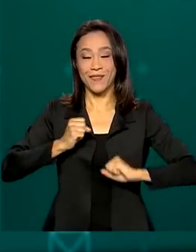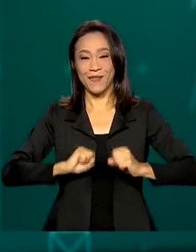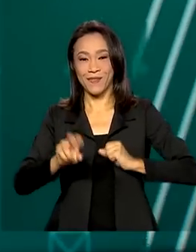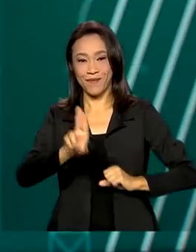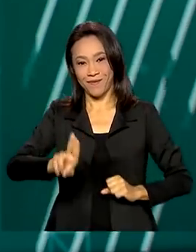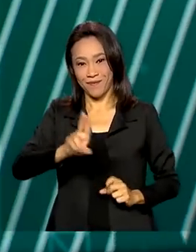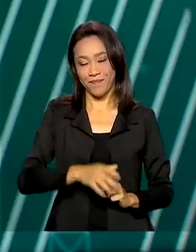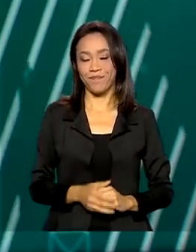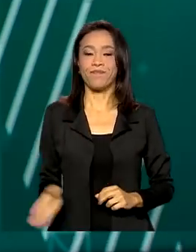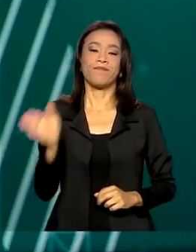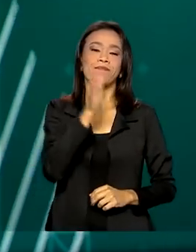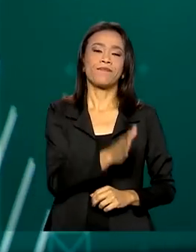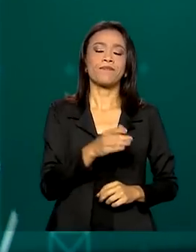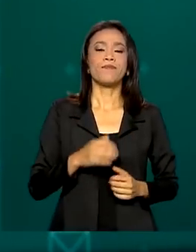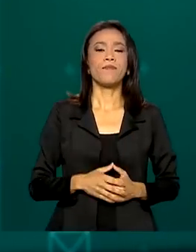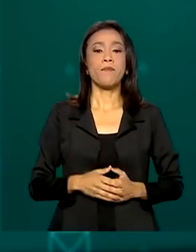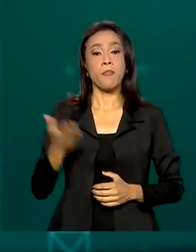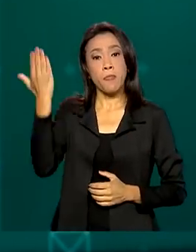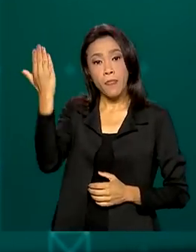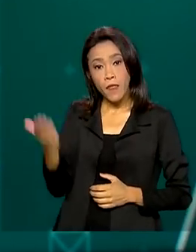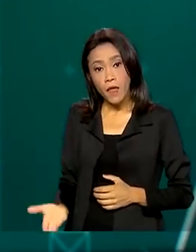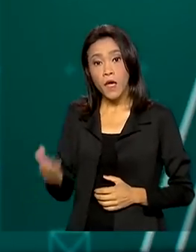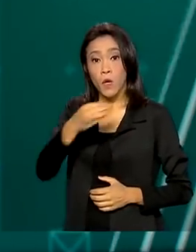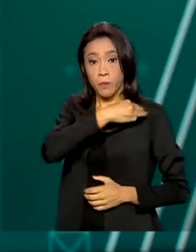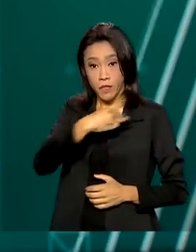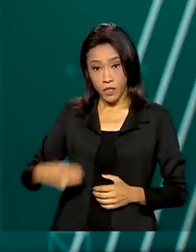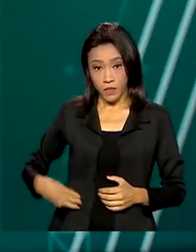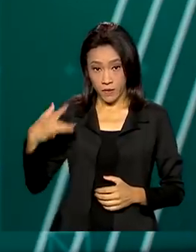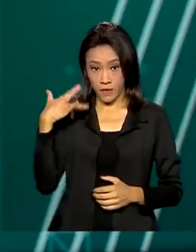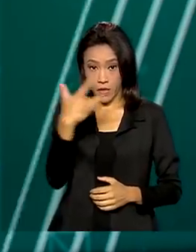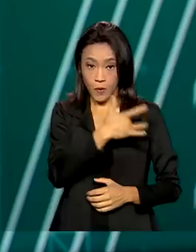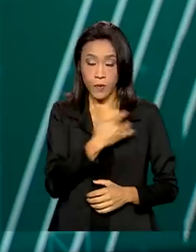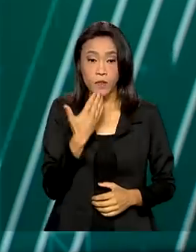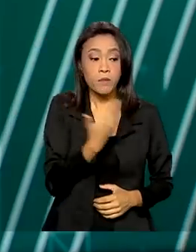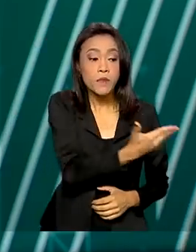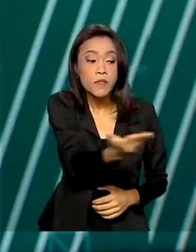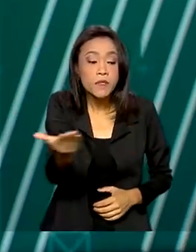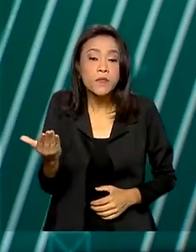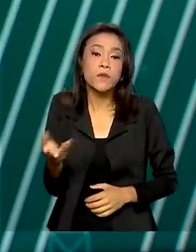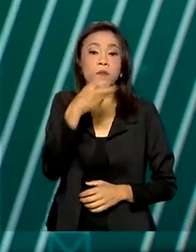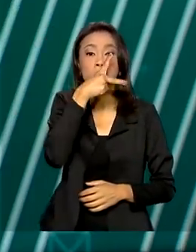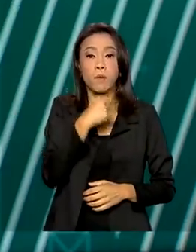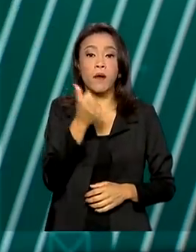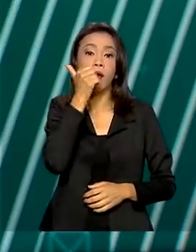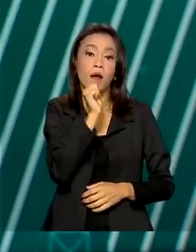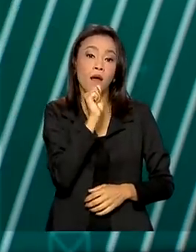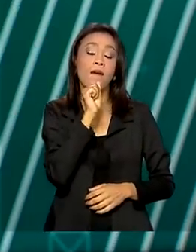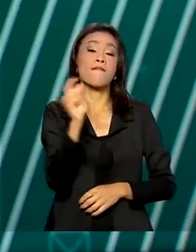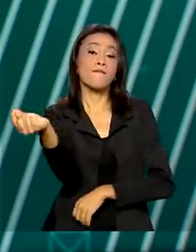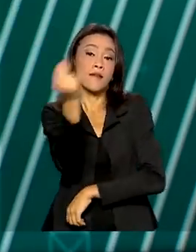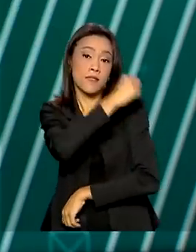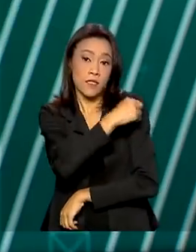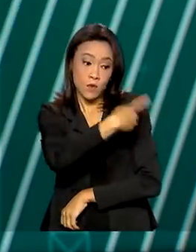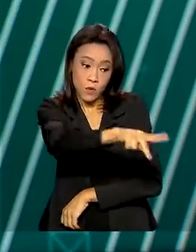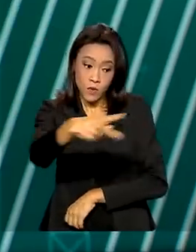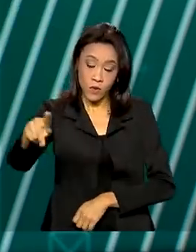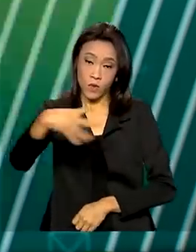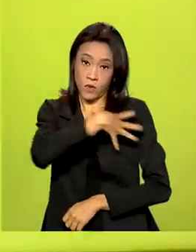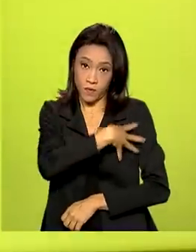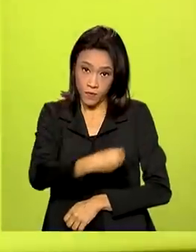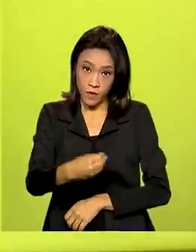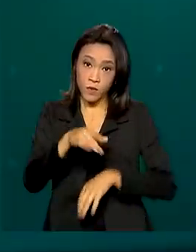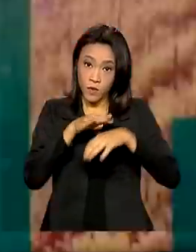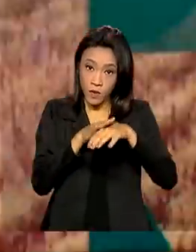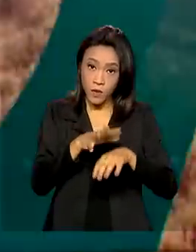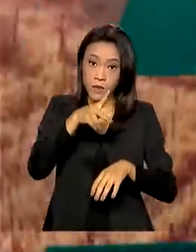O ministro da Saúde fez um apelo para que os pais vacinem seus filhos menores de 5 anos contra polio, que pode levar à